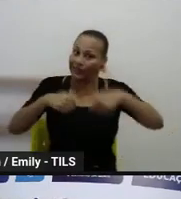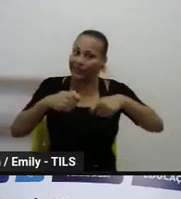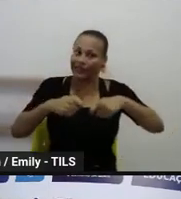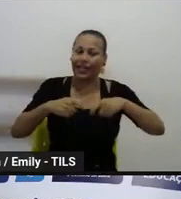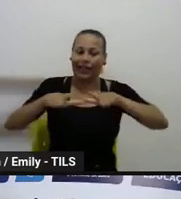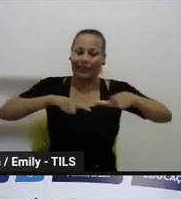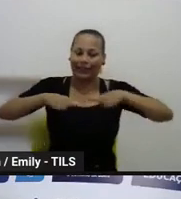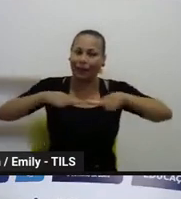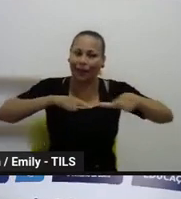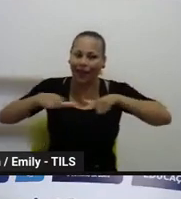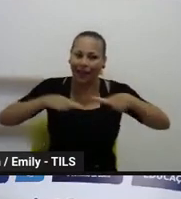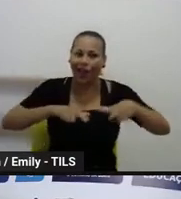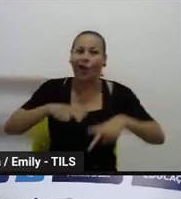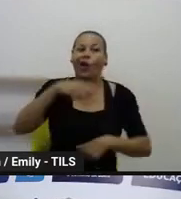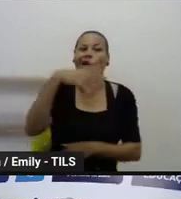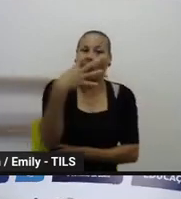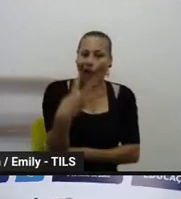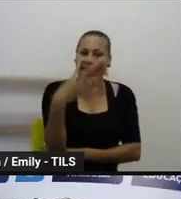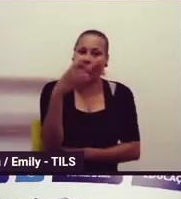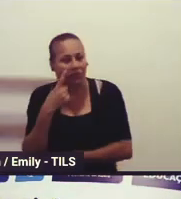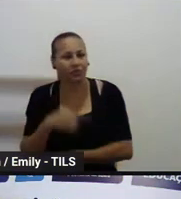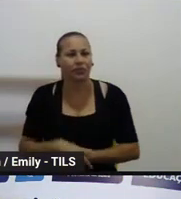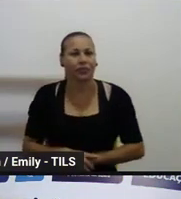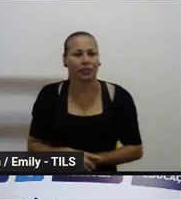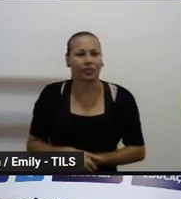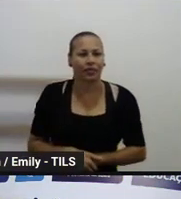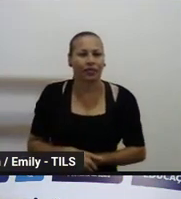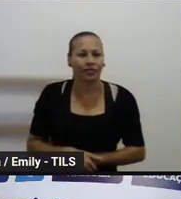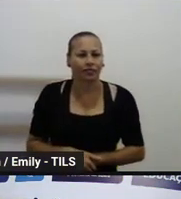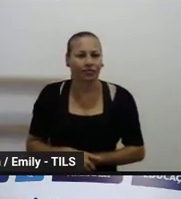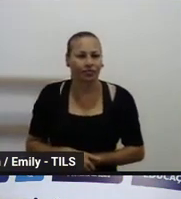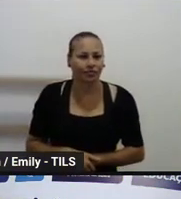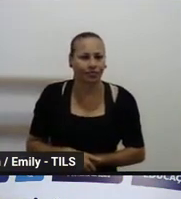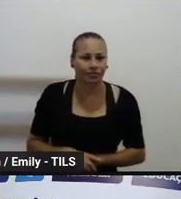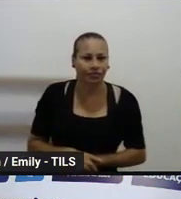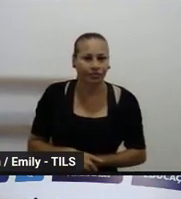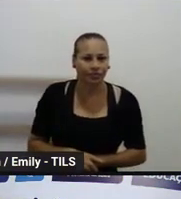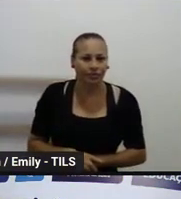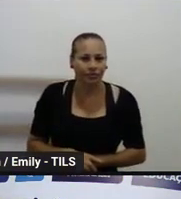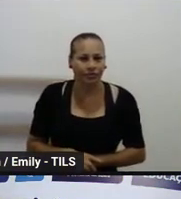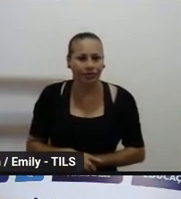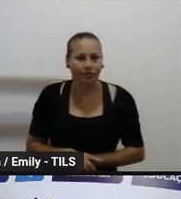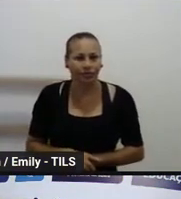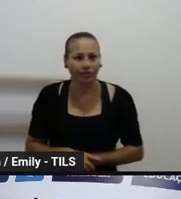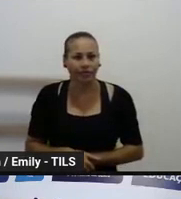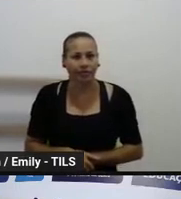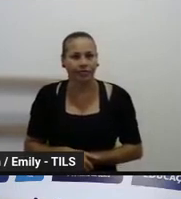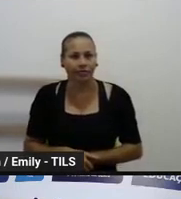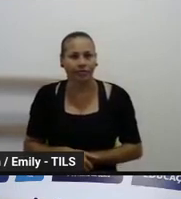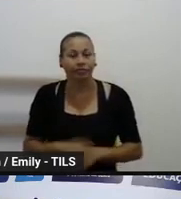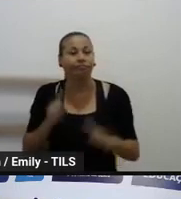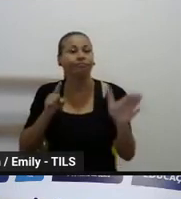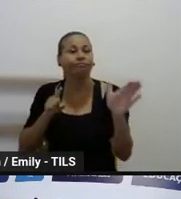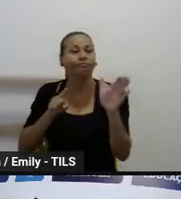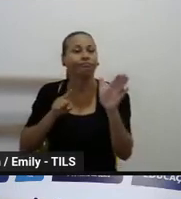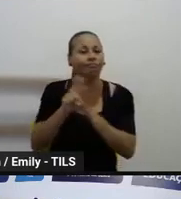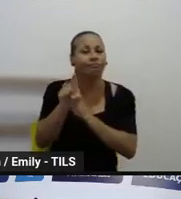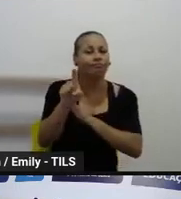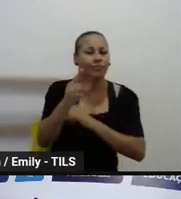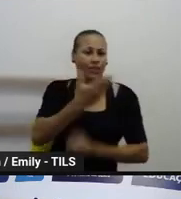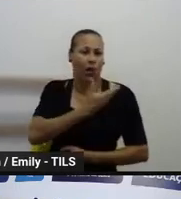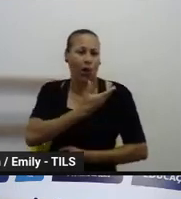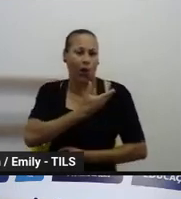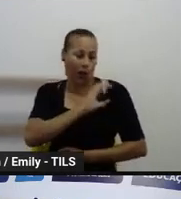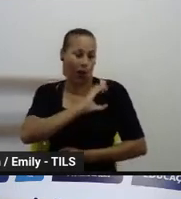desdobramento. Disponibilidade de 40 horas. Sim, a colega Giselle traz ainda a questão das documentações, né?